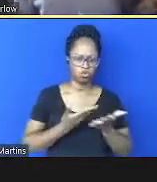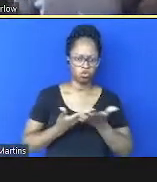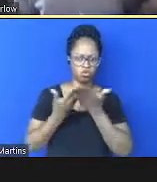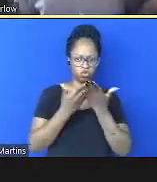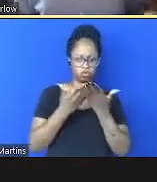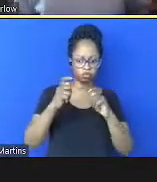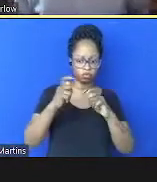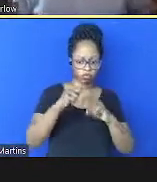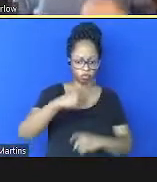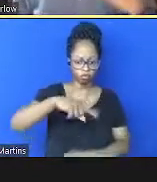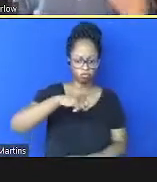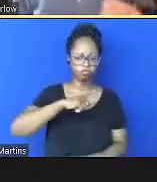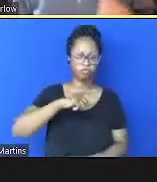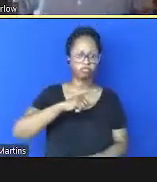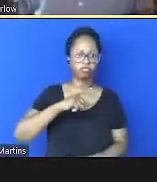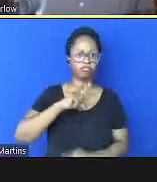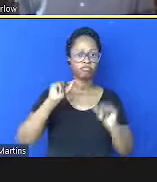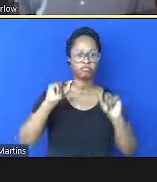gente tem que